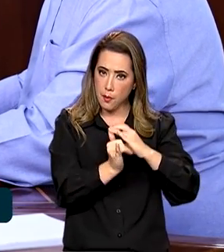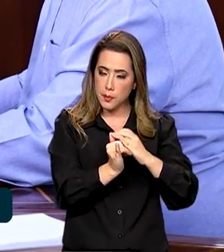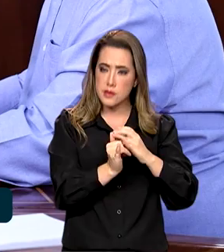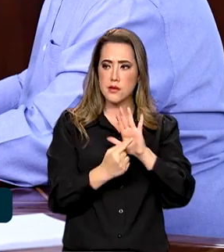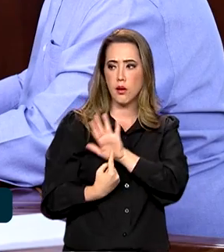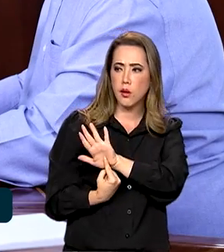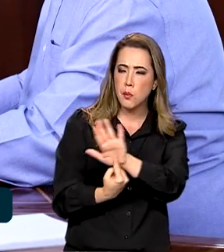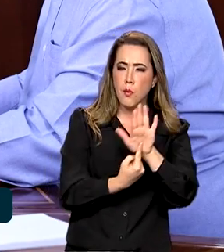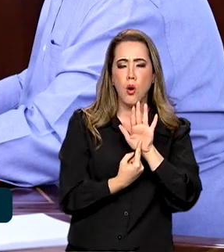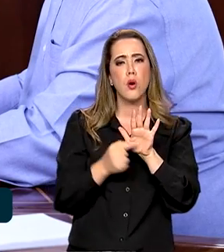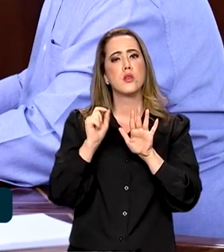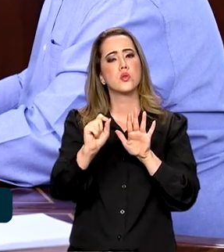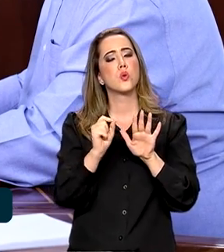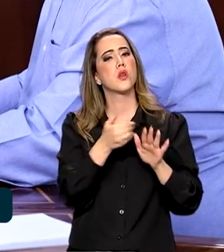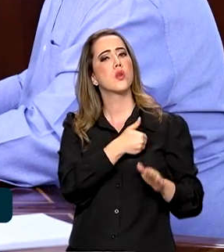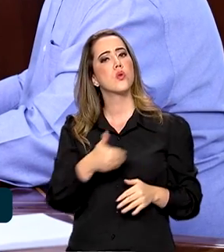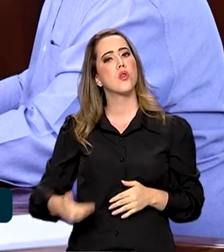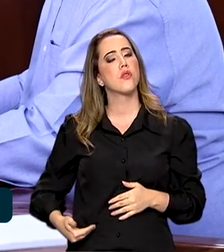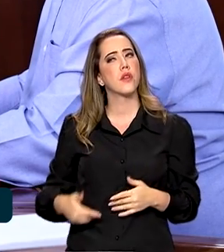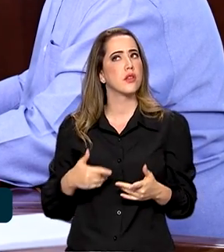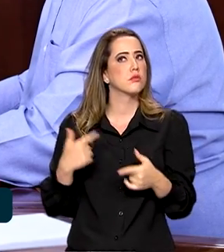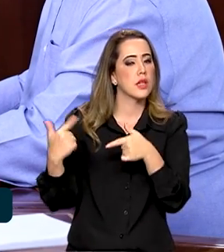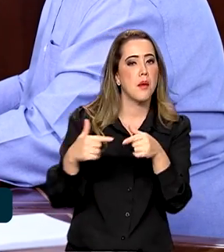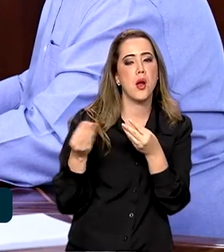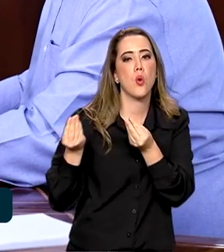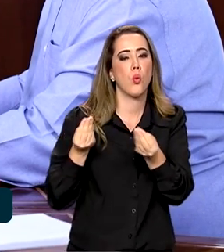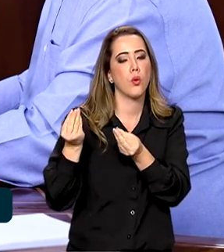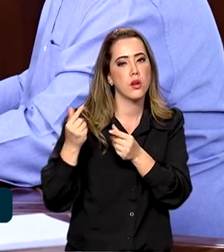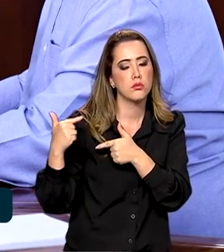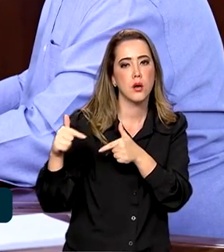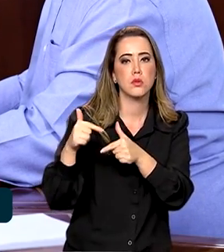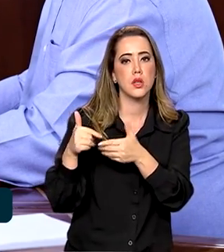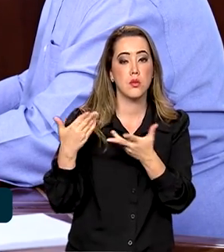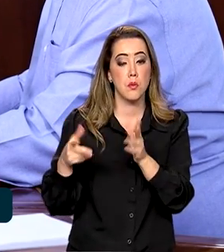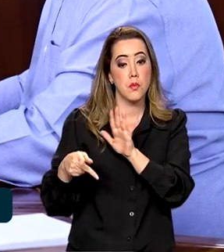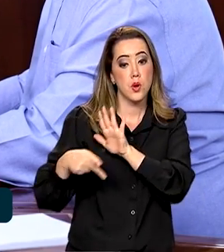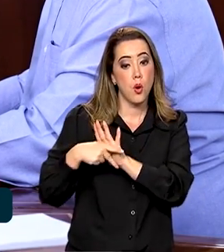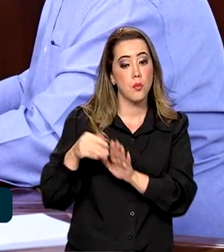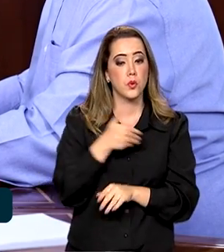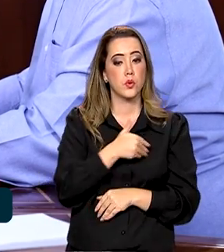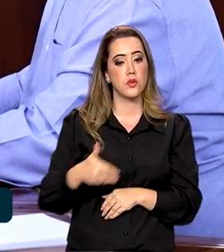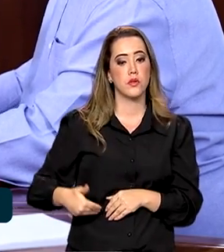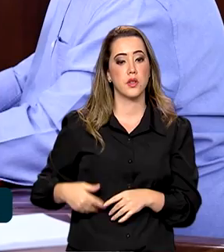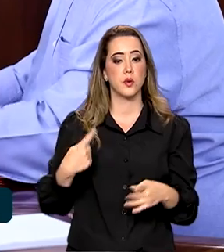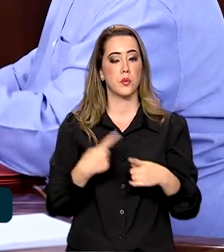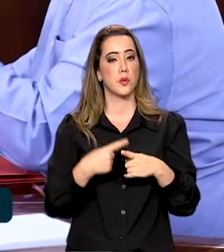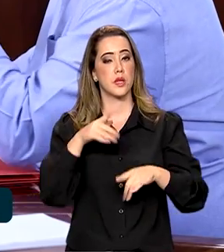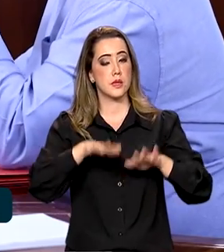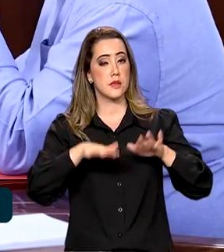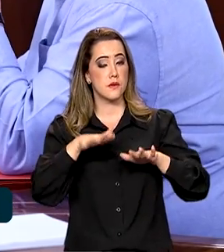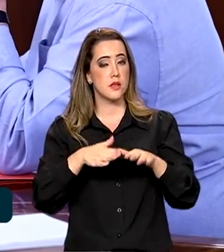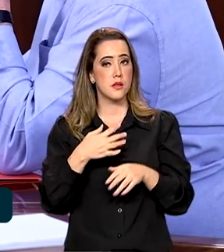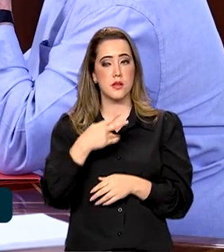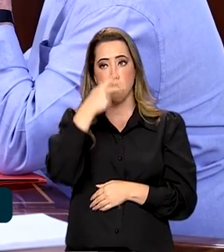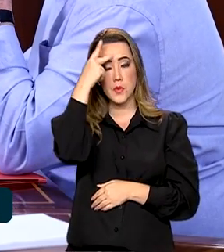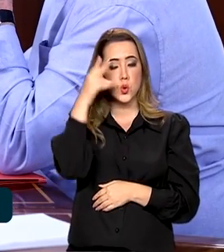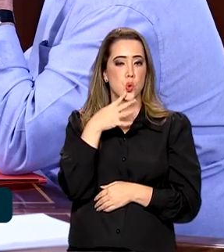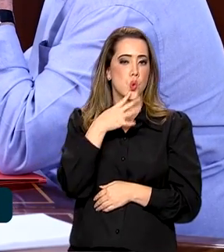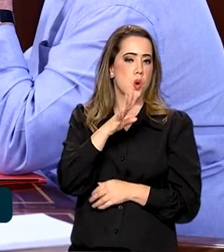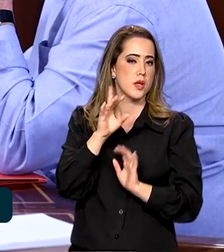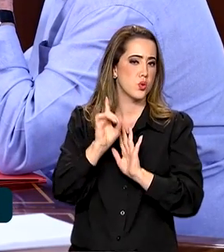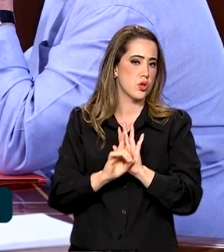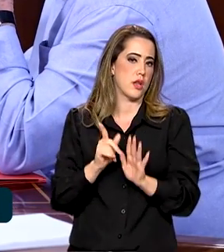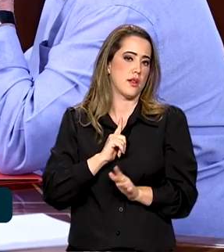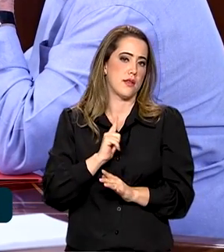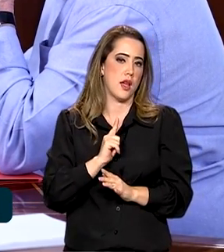cidadão, todas as ações, as iniciativas, porque as pessoas às vezes não conhecem os seus direitos, não conhecem o que o governo